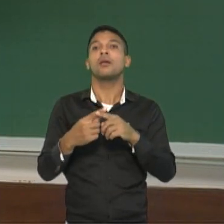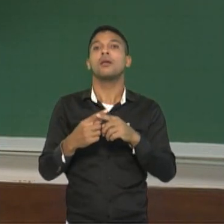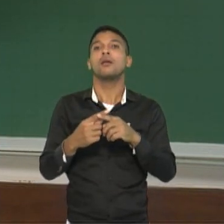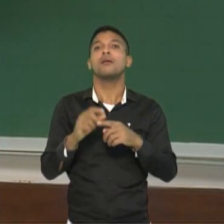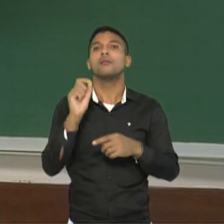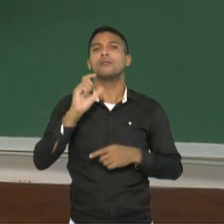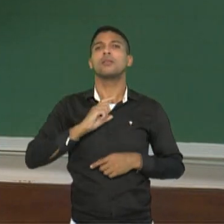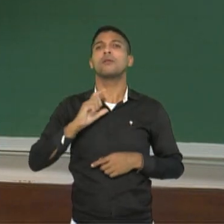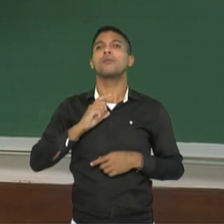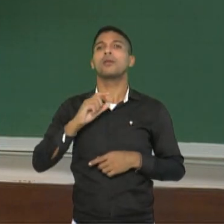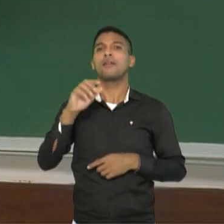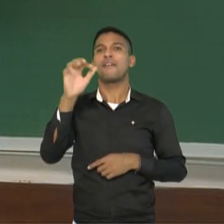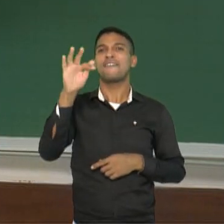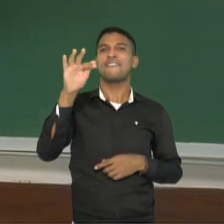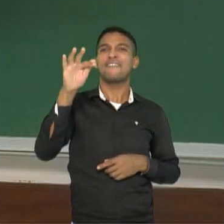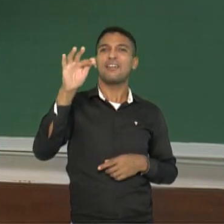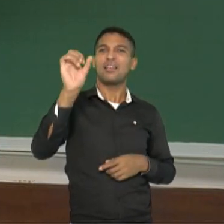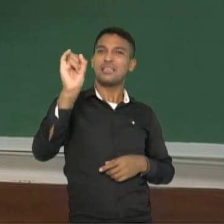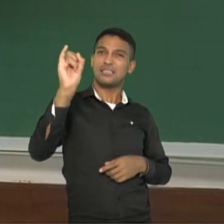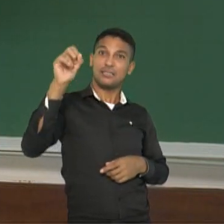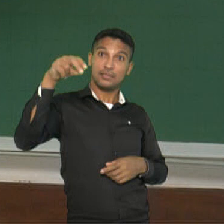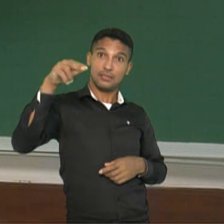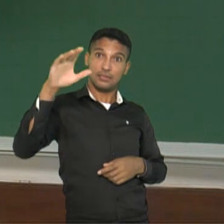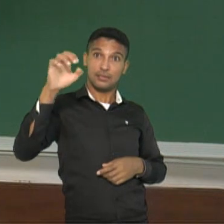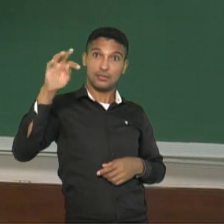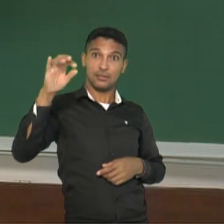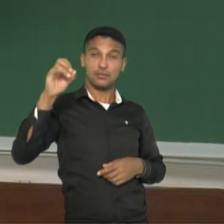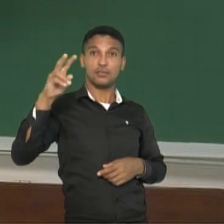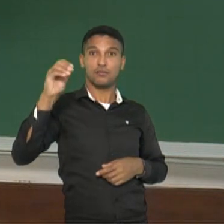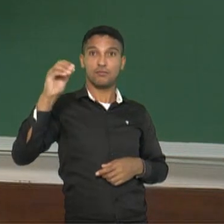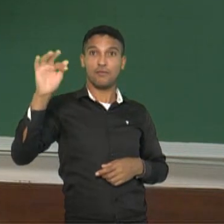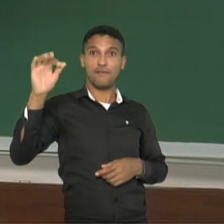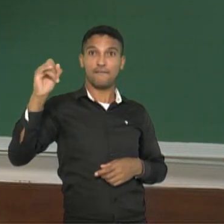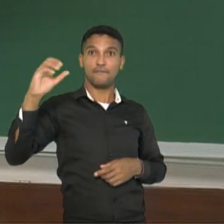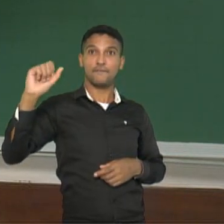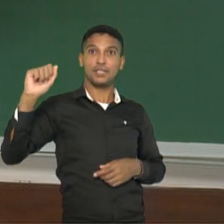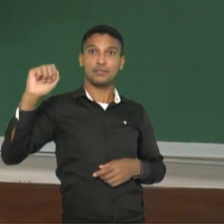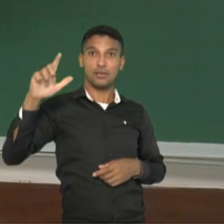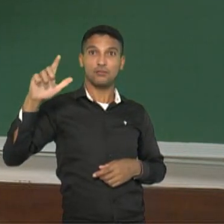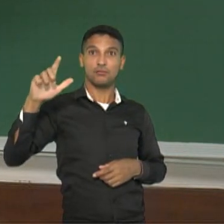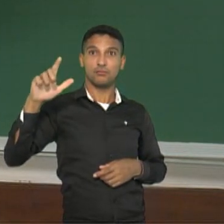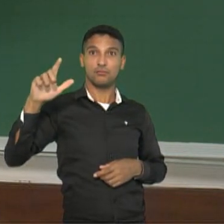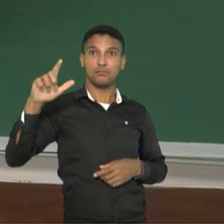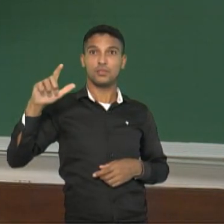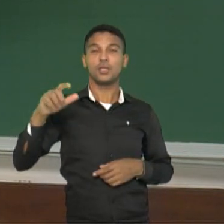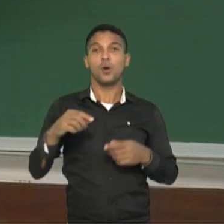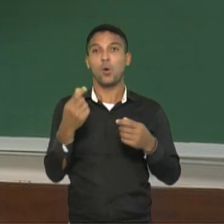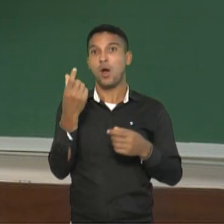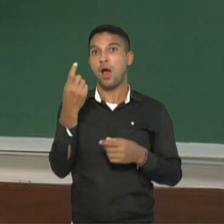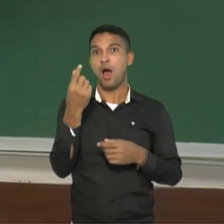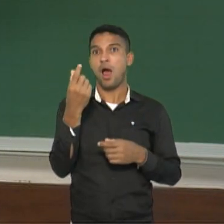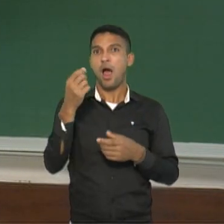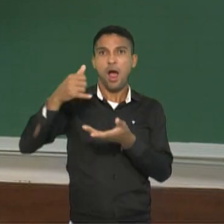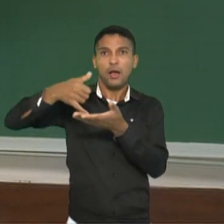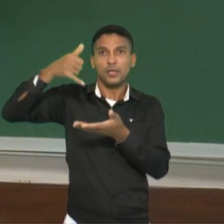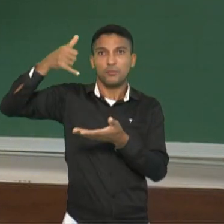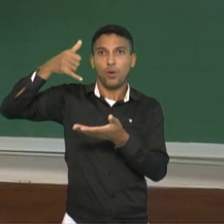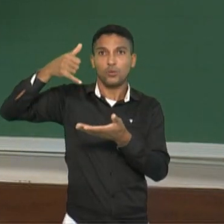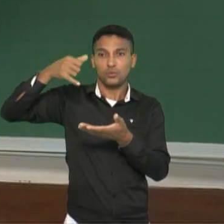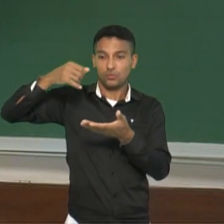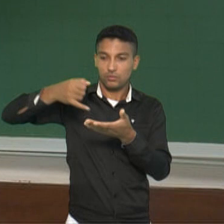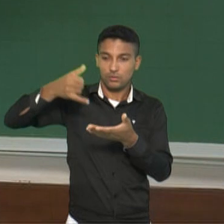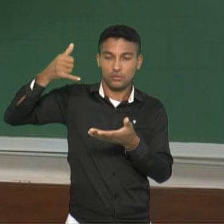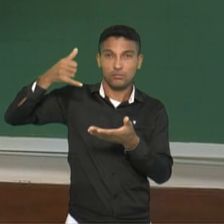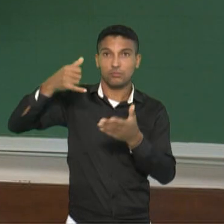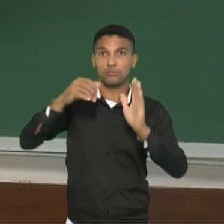e querem que a indústria os escolha justamente porque está oferecendo essas oportunidades. E a pergunta é